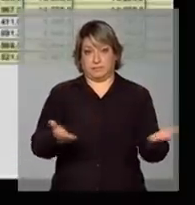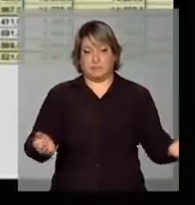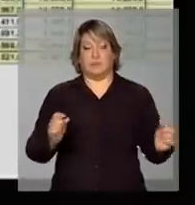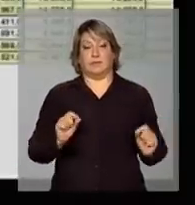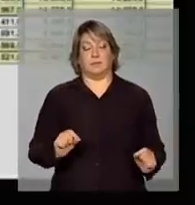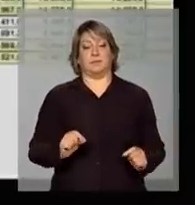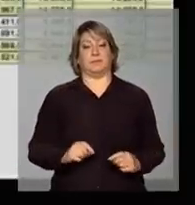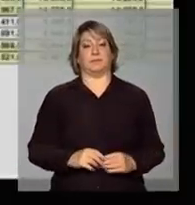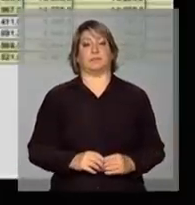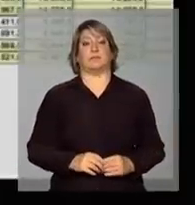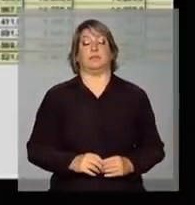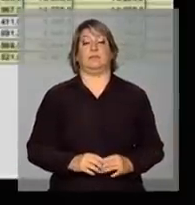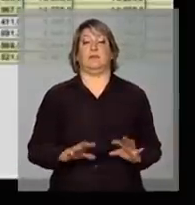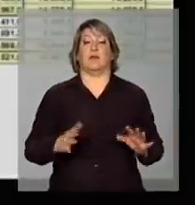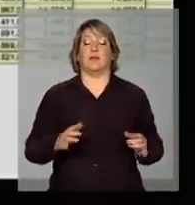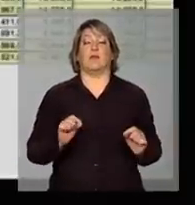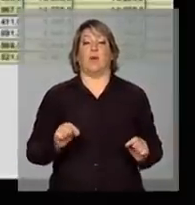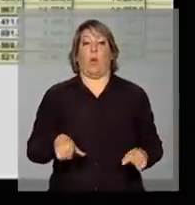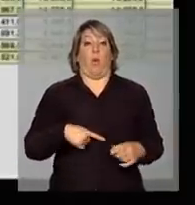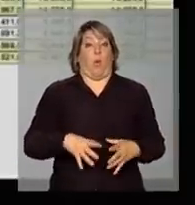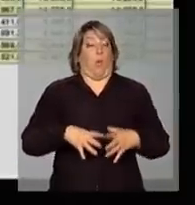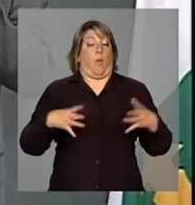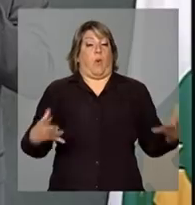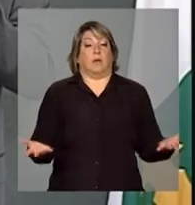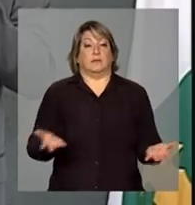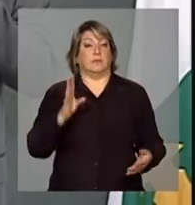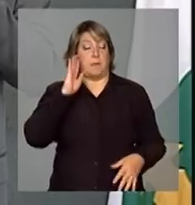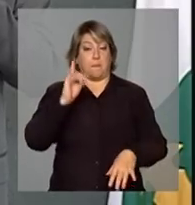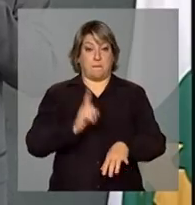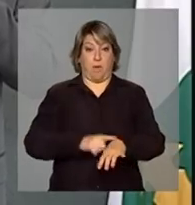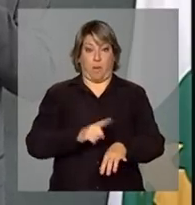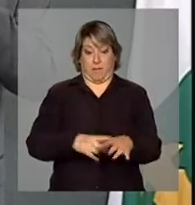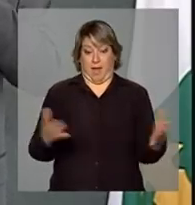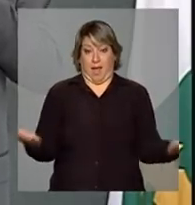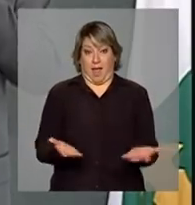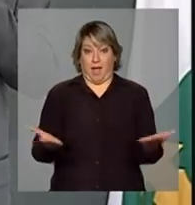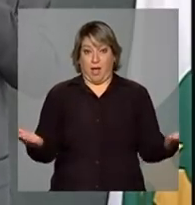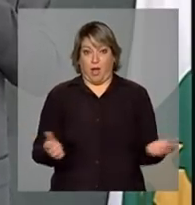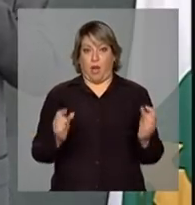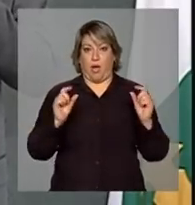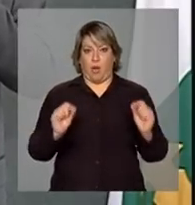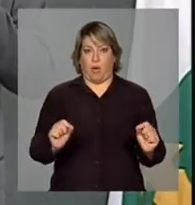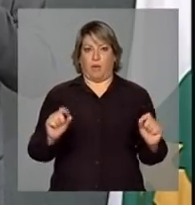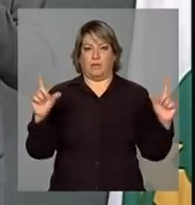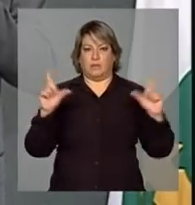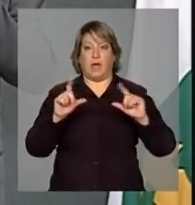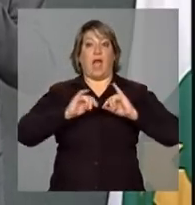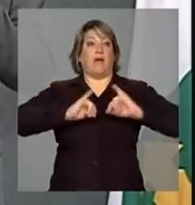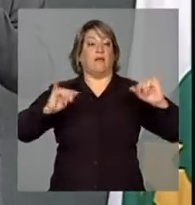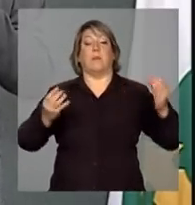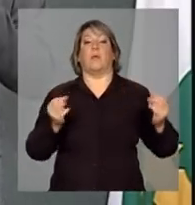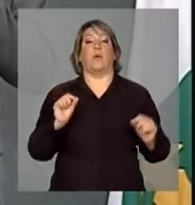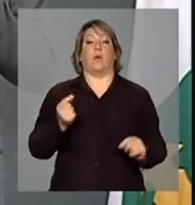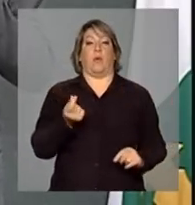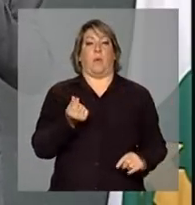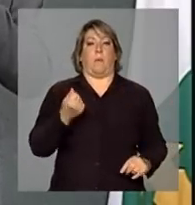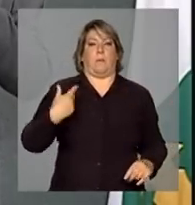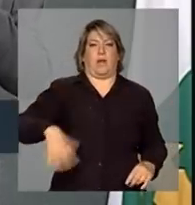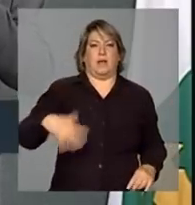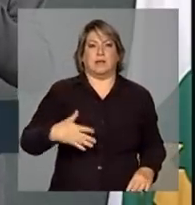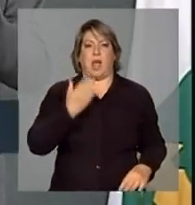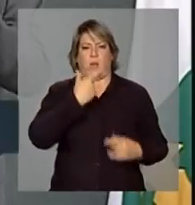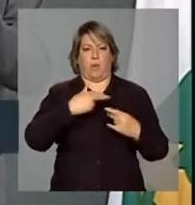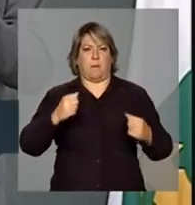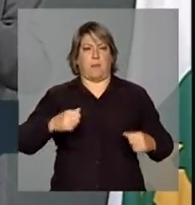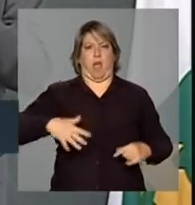que o grande momento da mídia agora é o tema dos alimentos, preço dos alimentos, preço dos